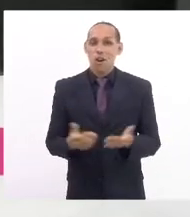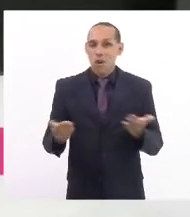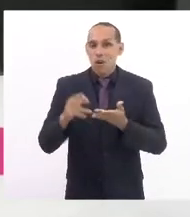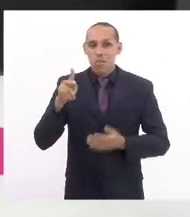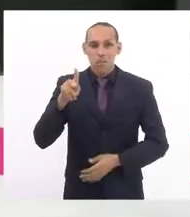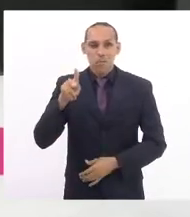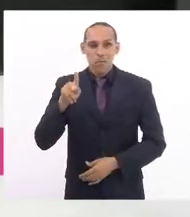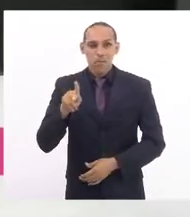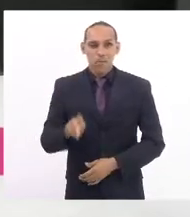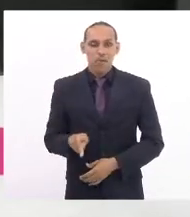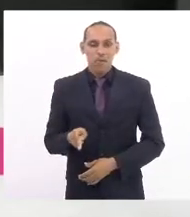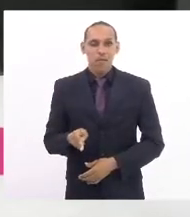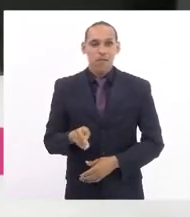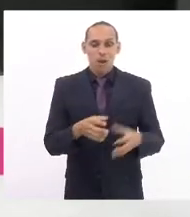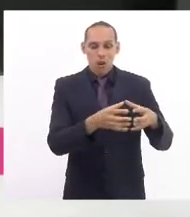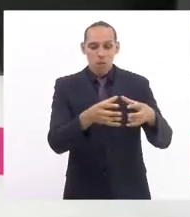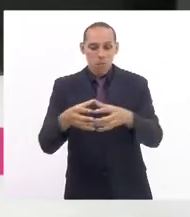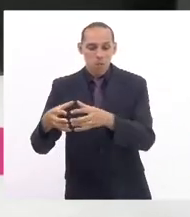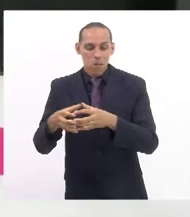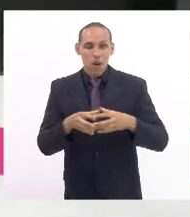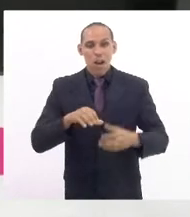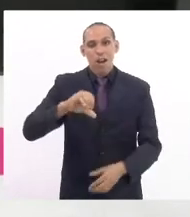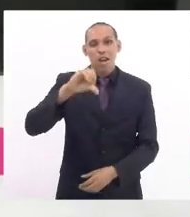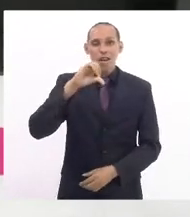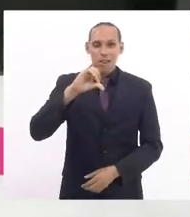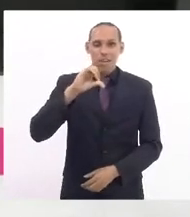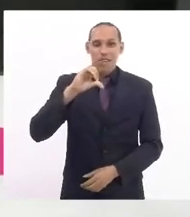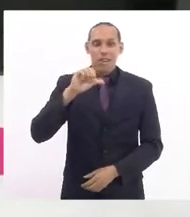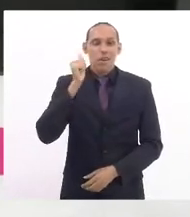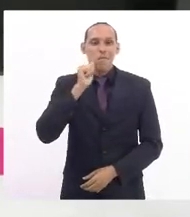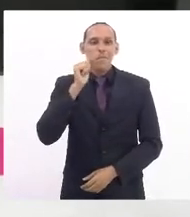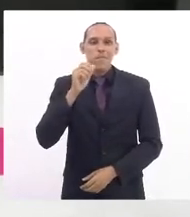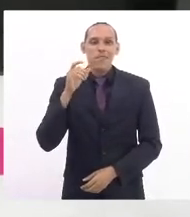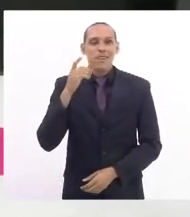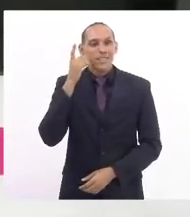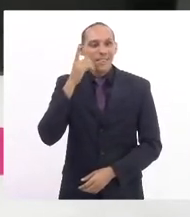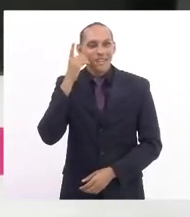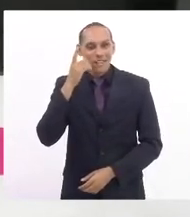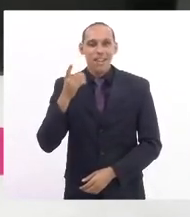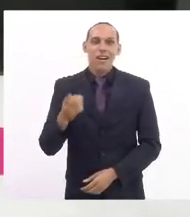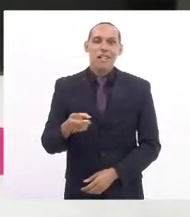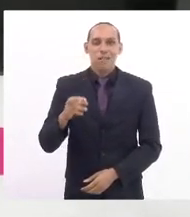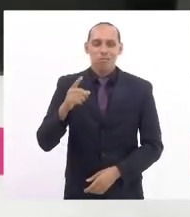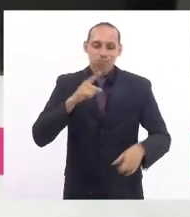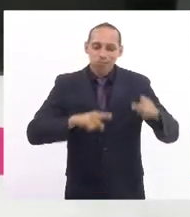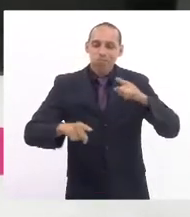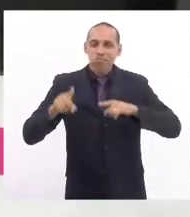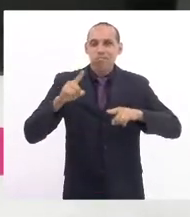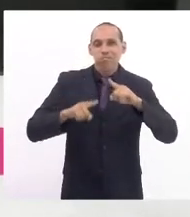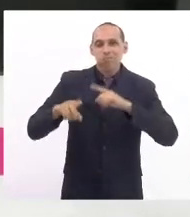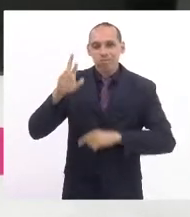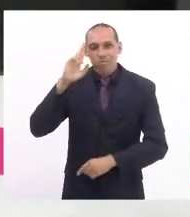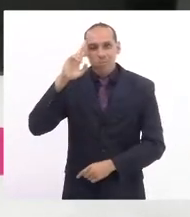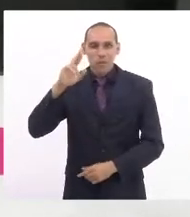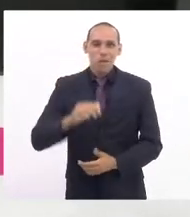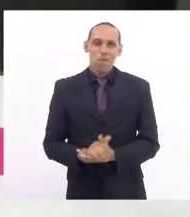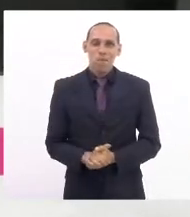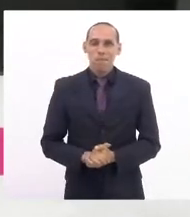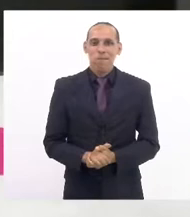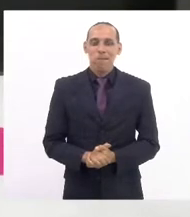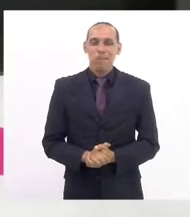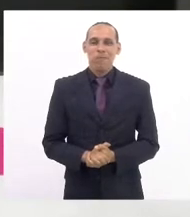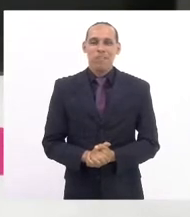nove comissões na casa, nove deputadas, cada deputada, nove deputadas presidindo